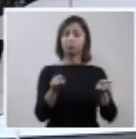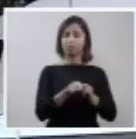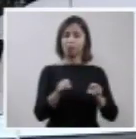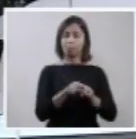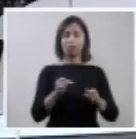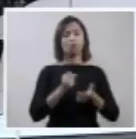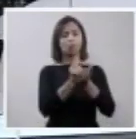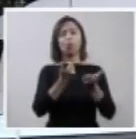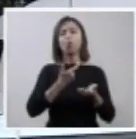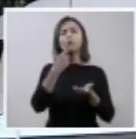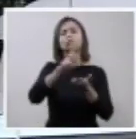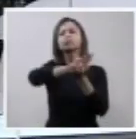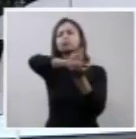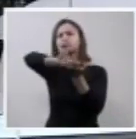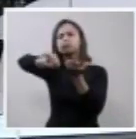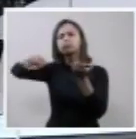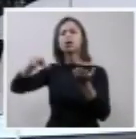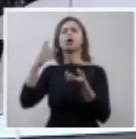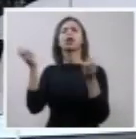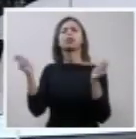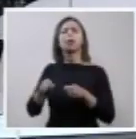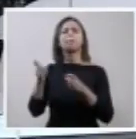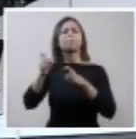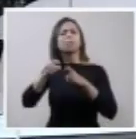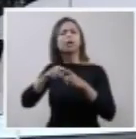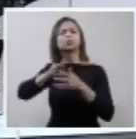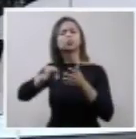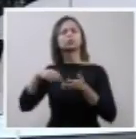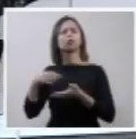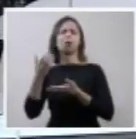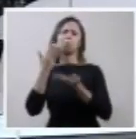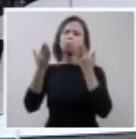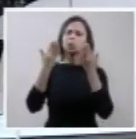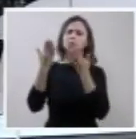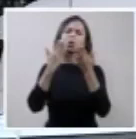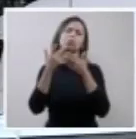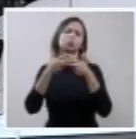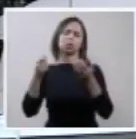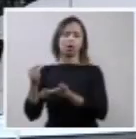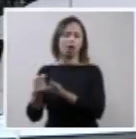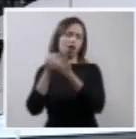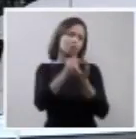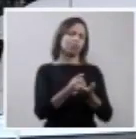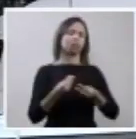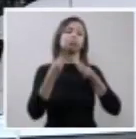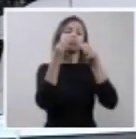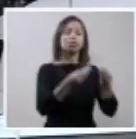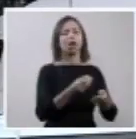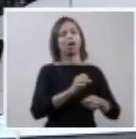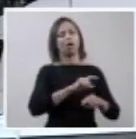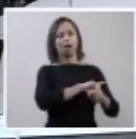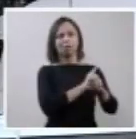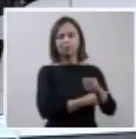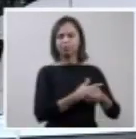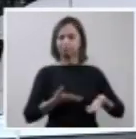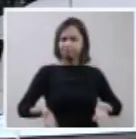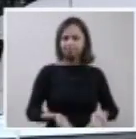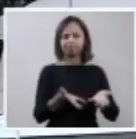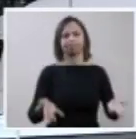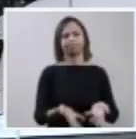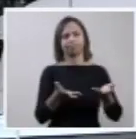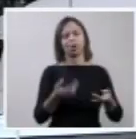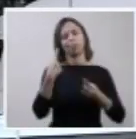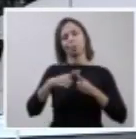novos dispositivos de apoio à mãe, quando, por um infortúnio, o projeto de vida que abriga e seu ventre, tem como